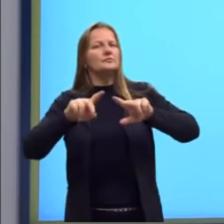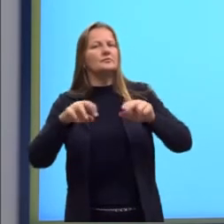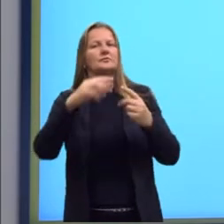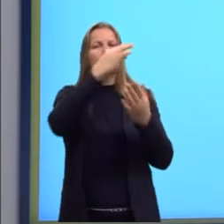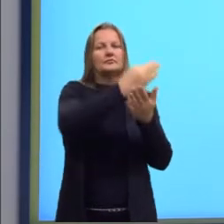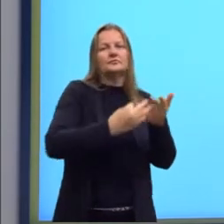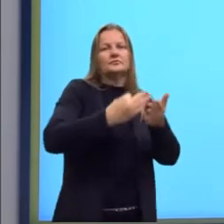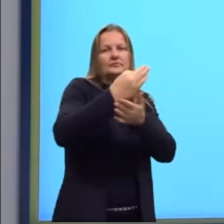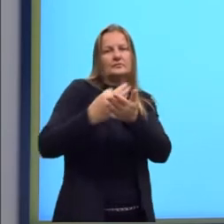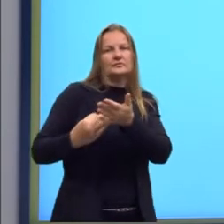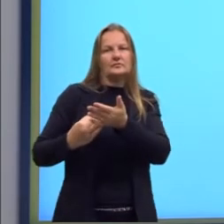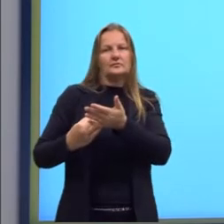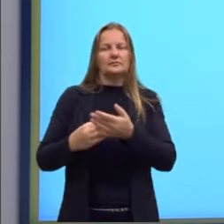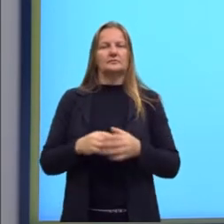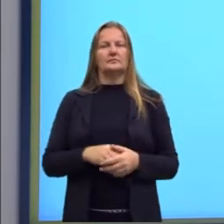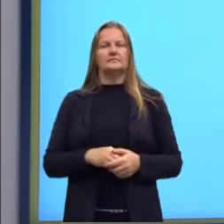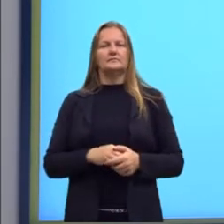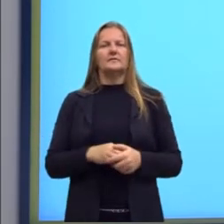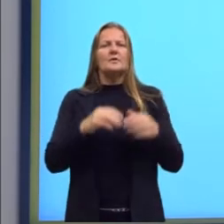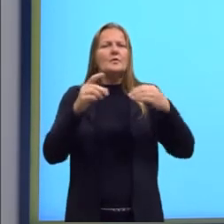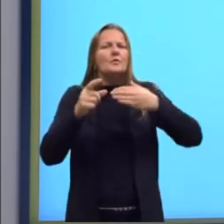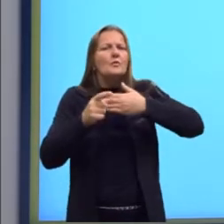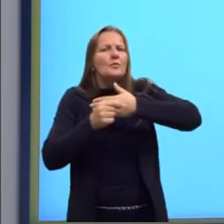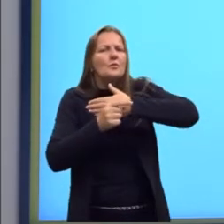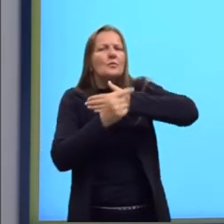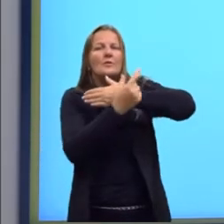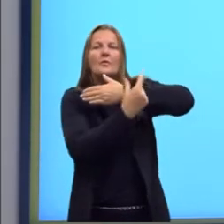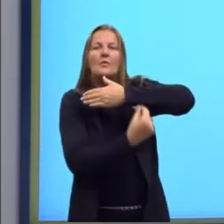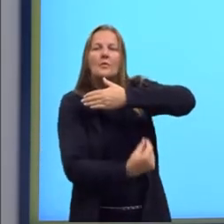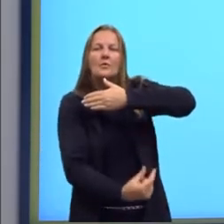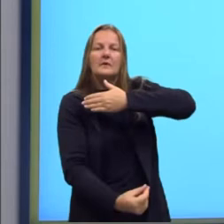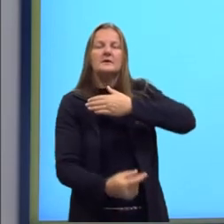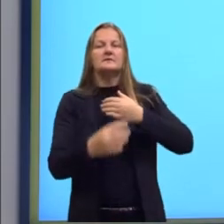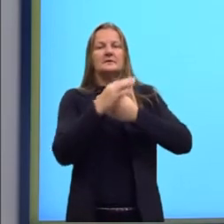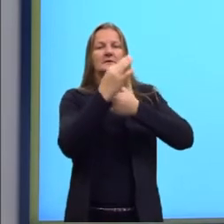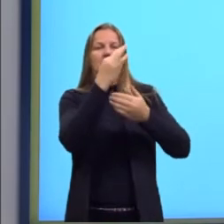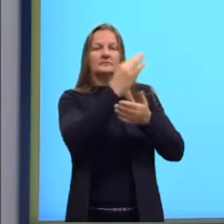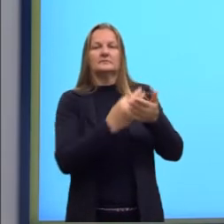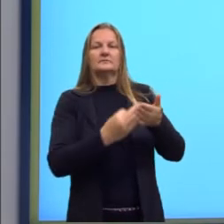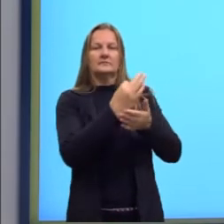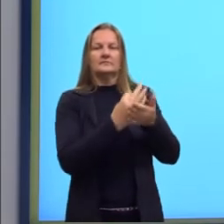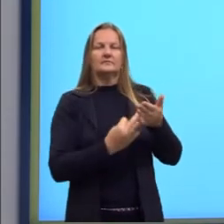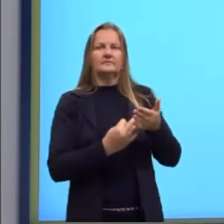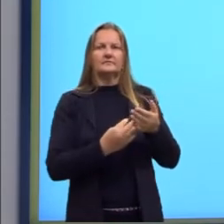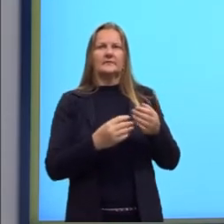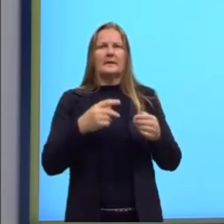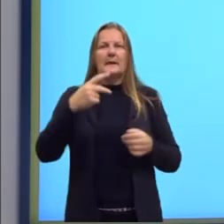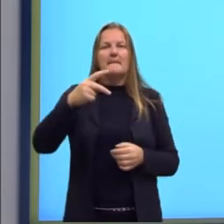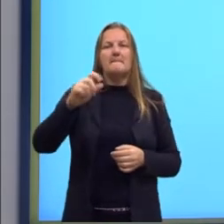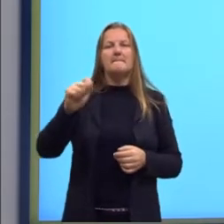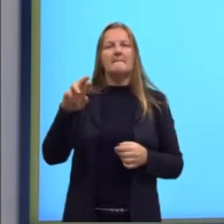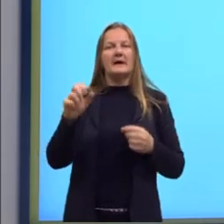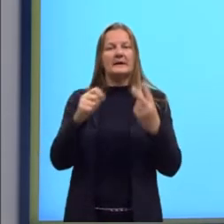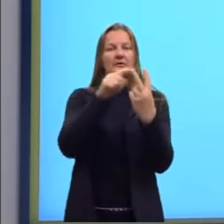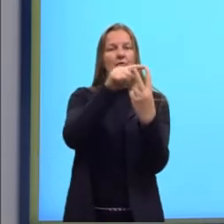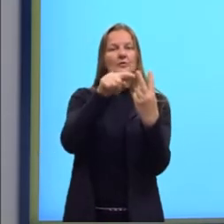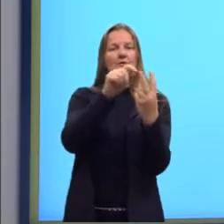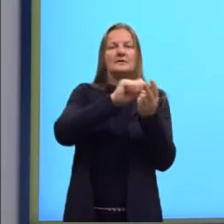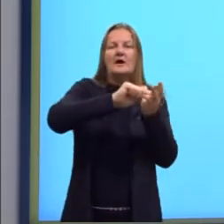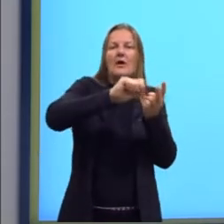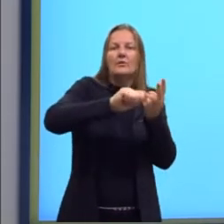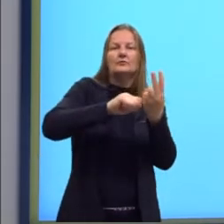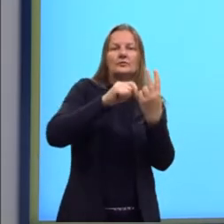ele está me falando sobre essa coerência textual, no momento que ele coloca esse para fulano e fulano,